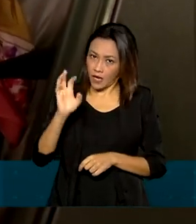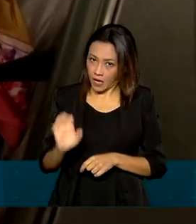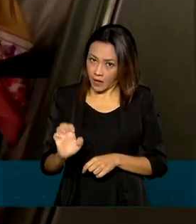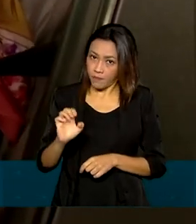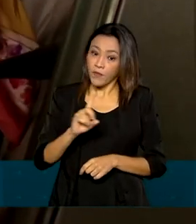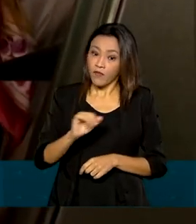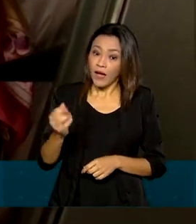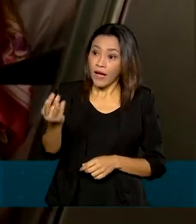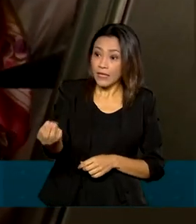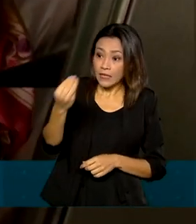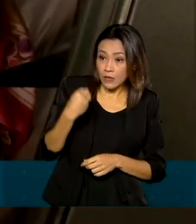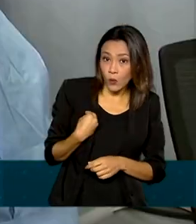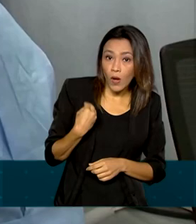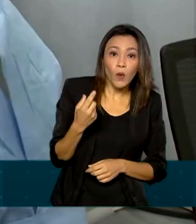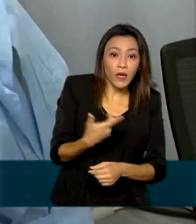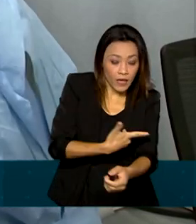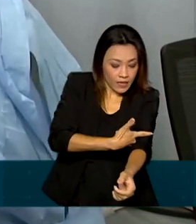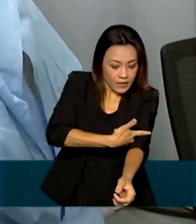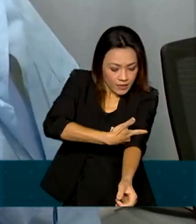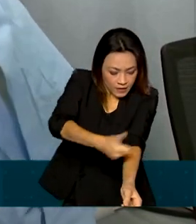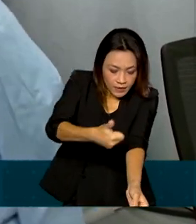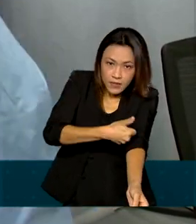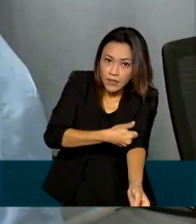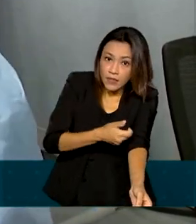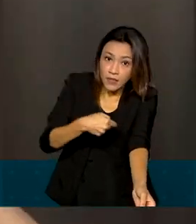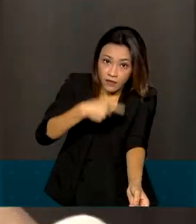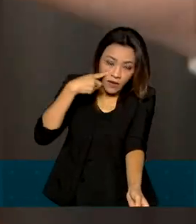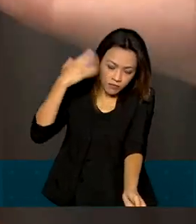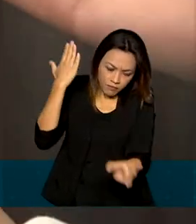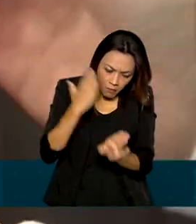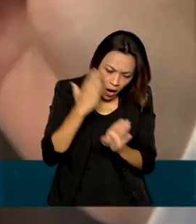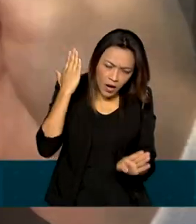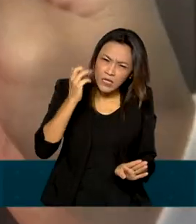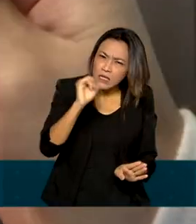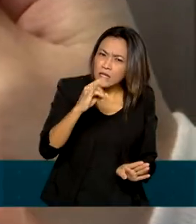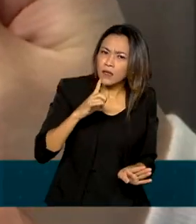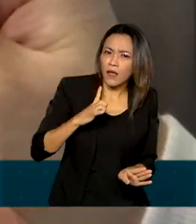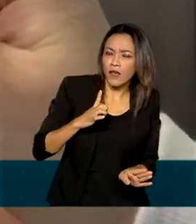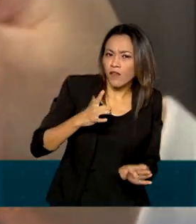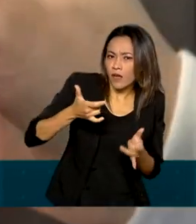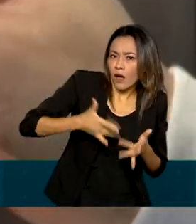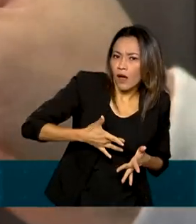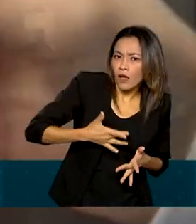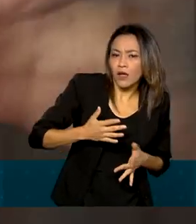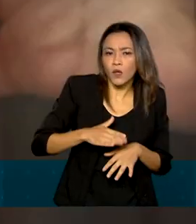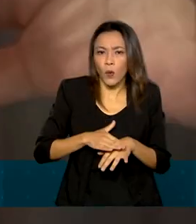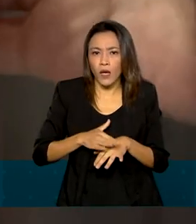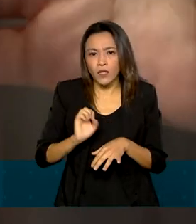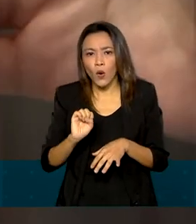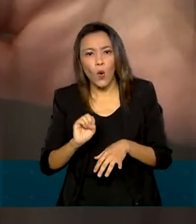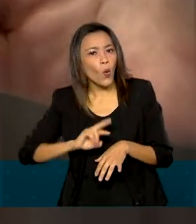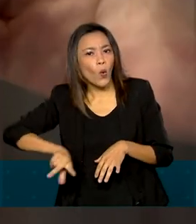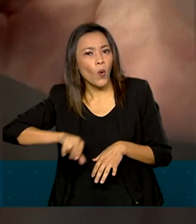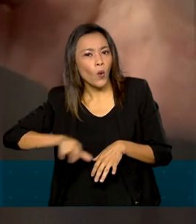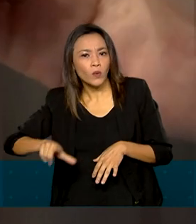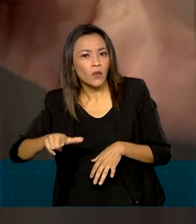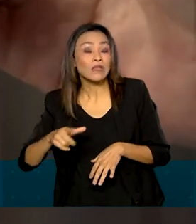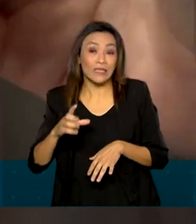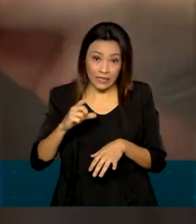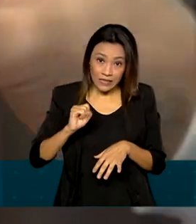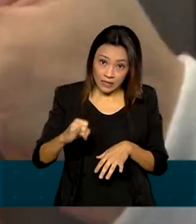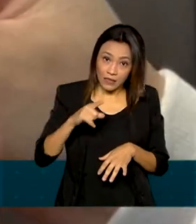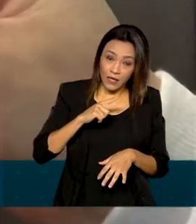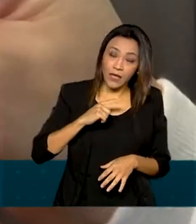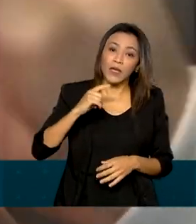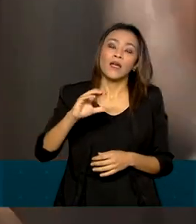doar uma amostra de sangue que detectará se a pessoa já teve Covid e se desenvolveu anticorpos contra a doença.